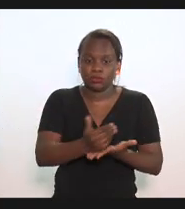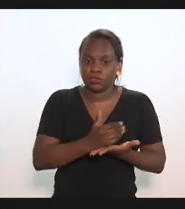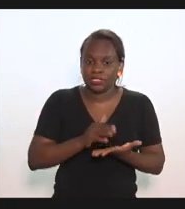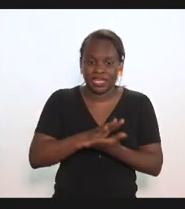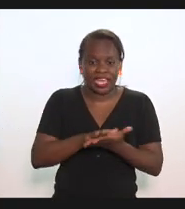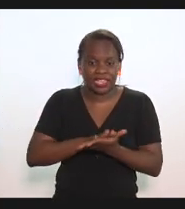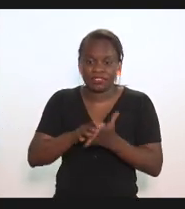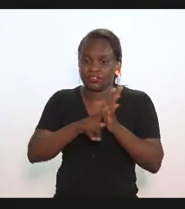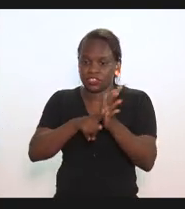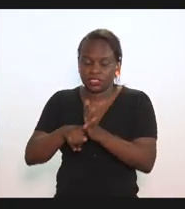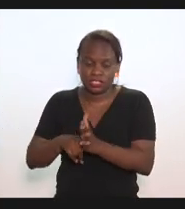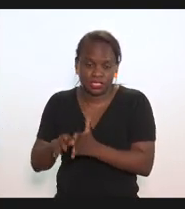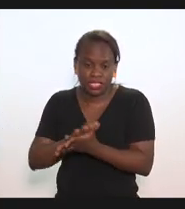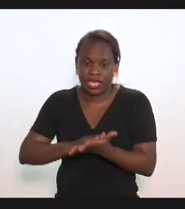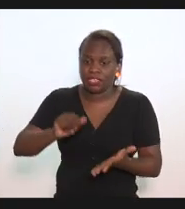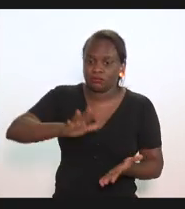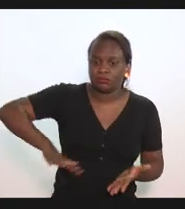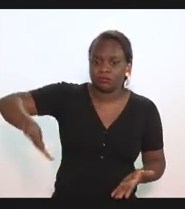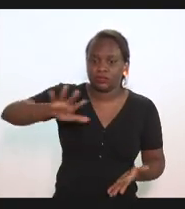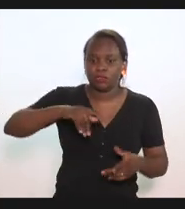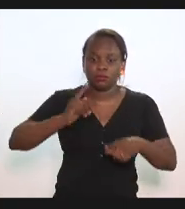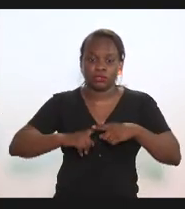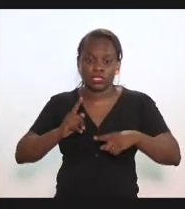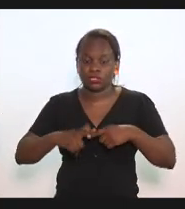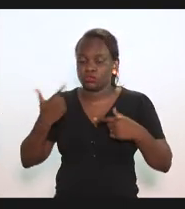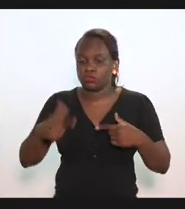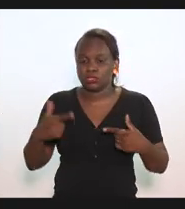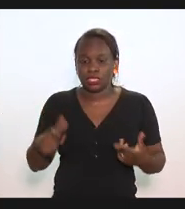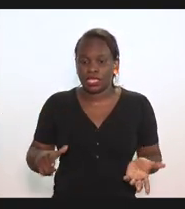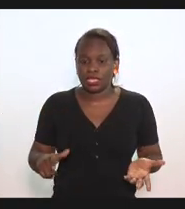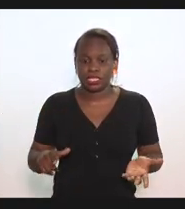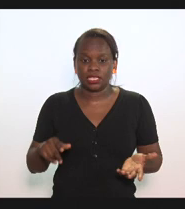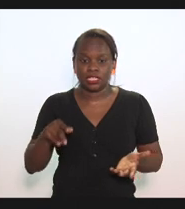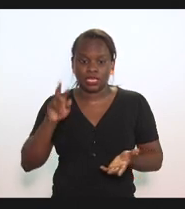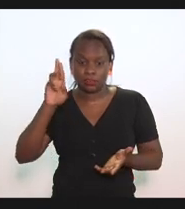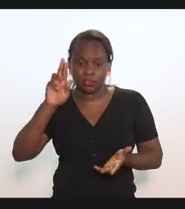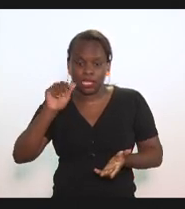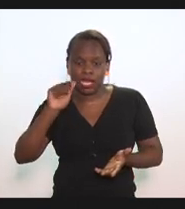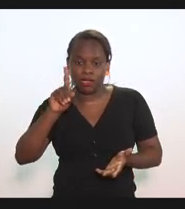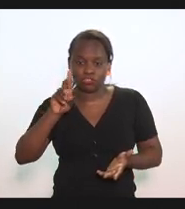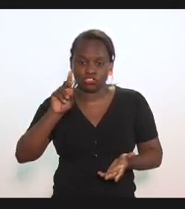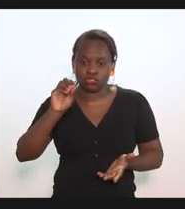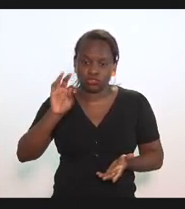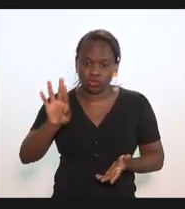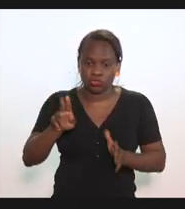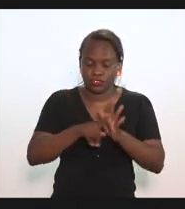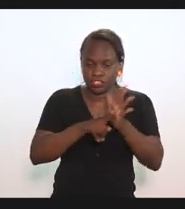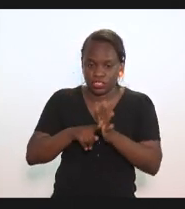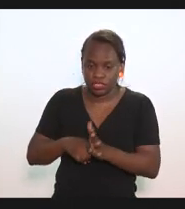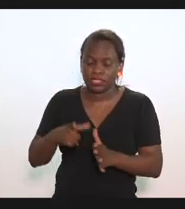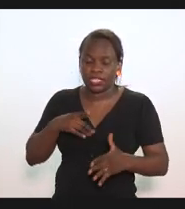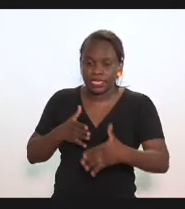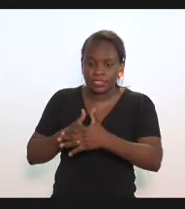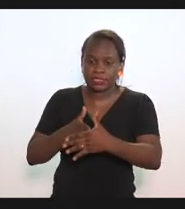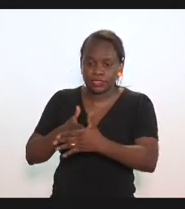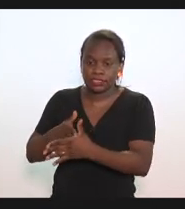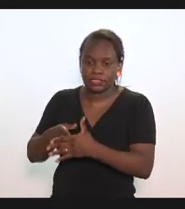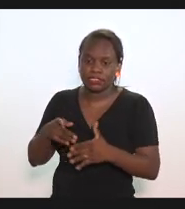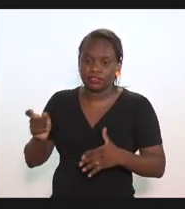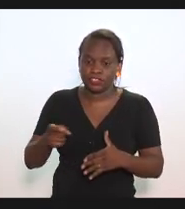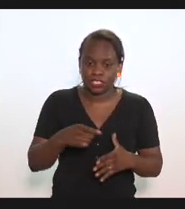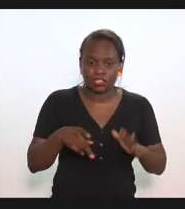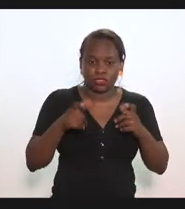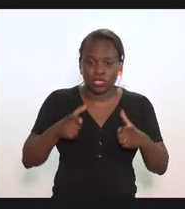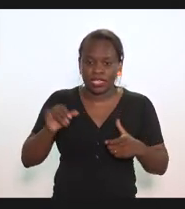fiscalizando nada naquela região porque não tem auditor fiscal você pega a barreira fiscal de